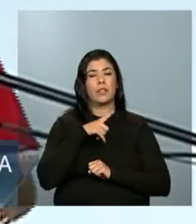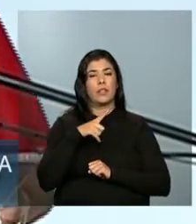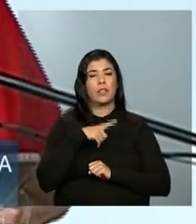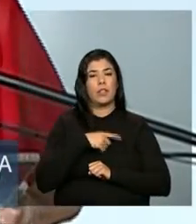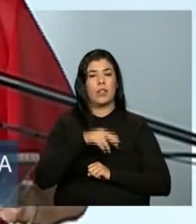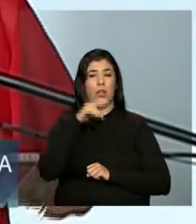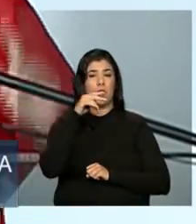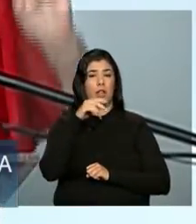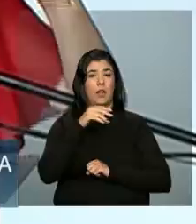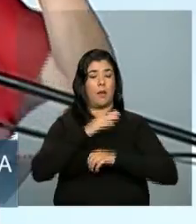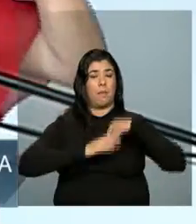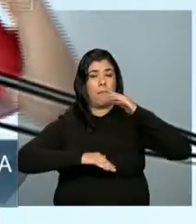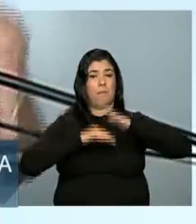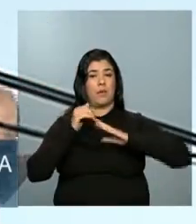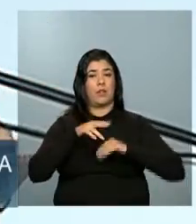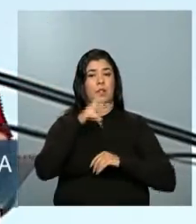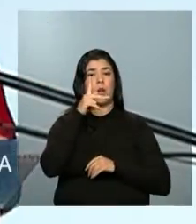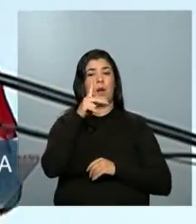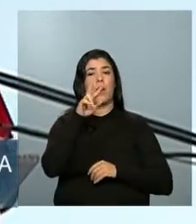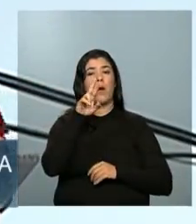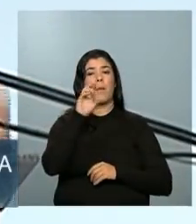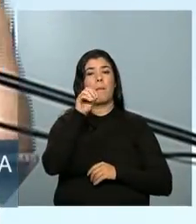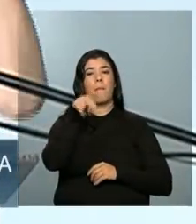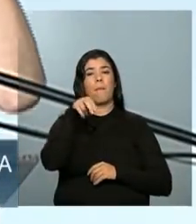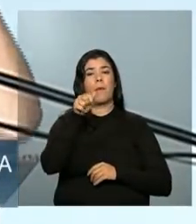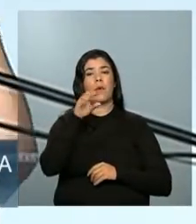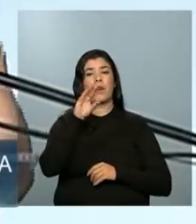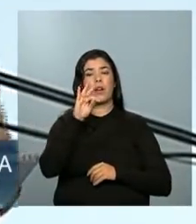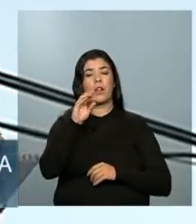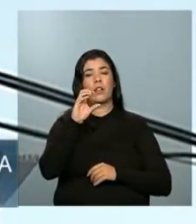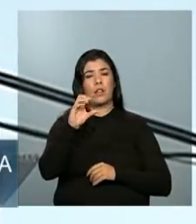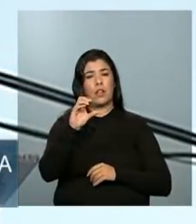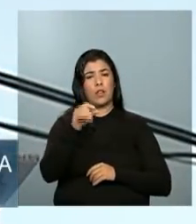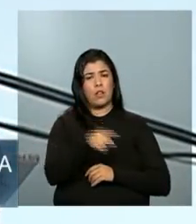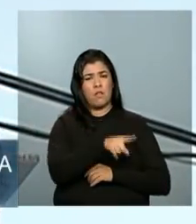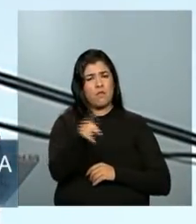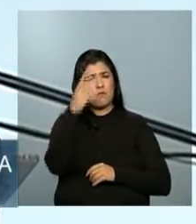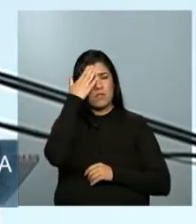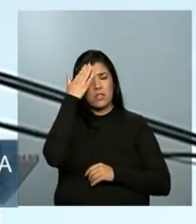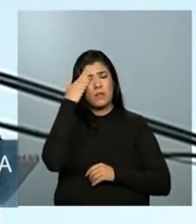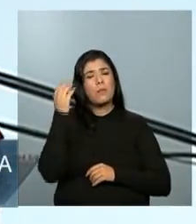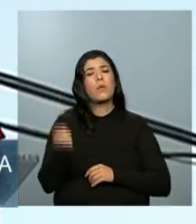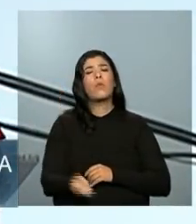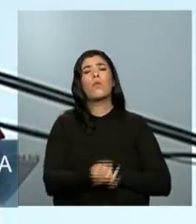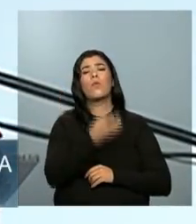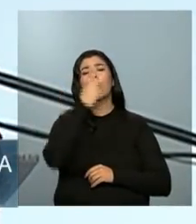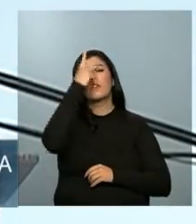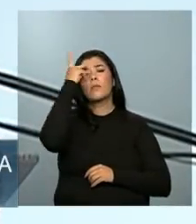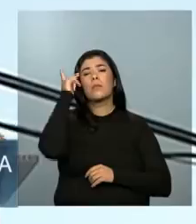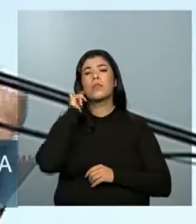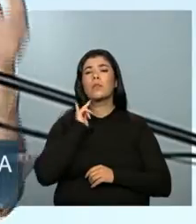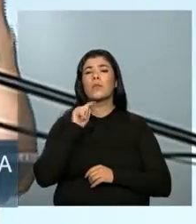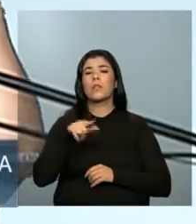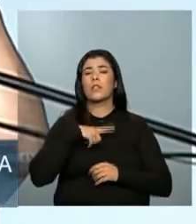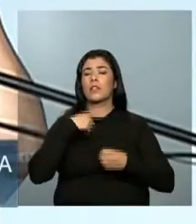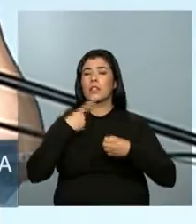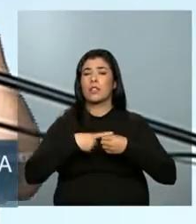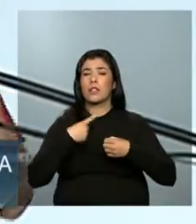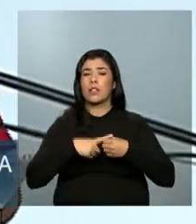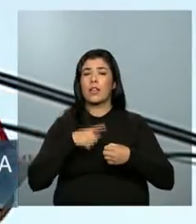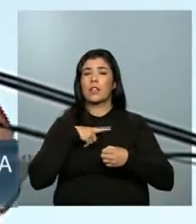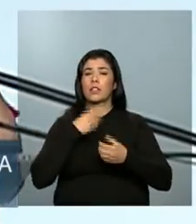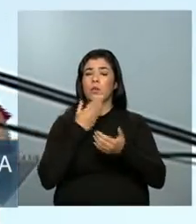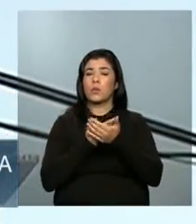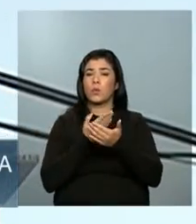o Pronatec. Sabe quantos araguarinos tiveram acesso ao Pronatec? Foram